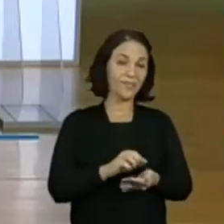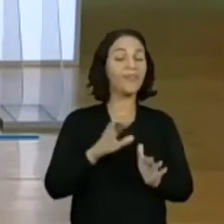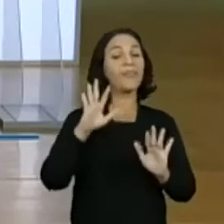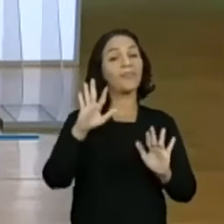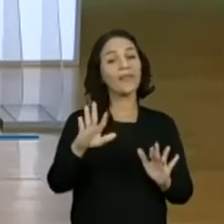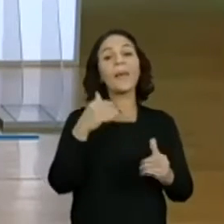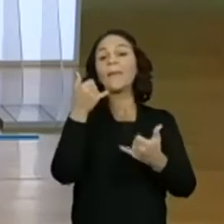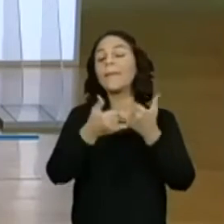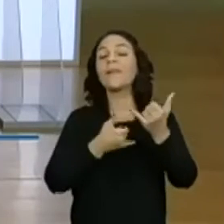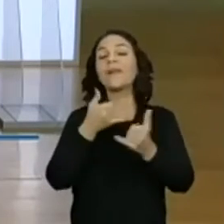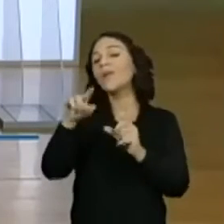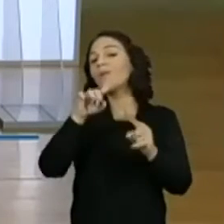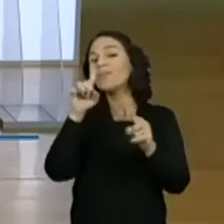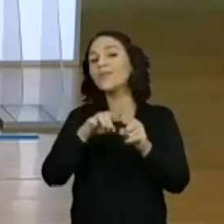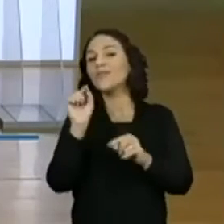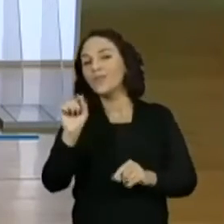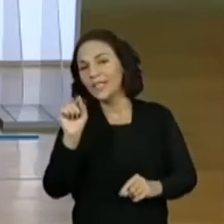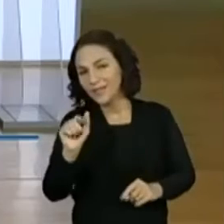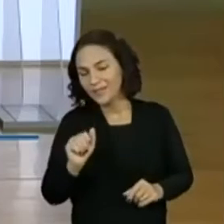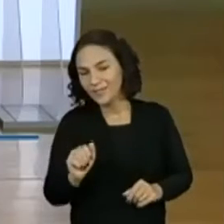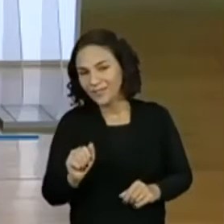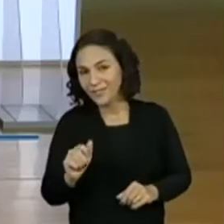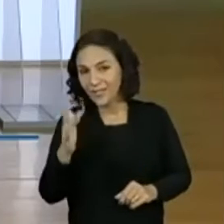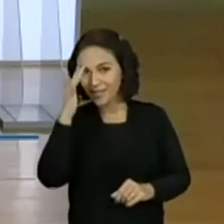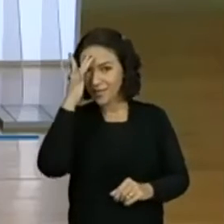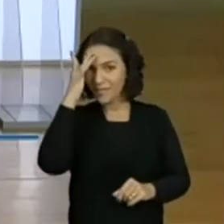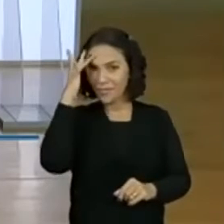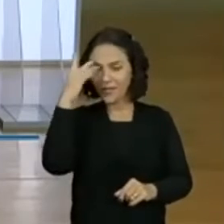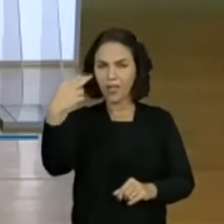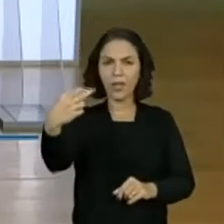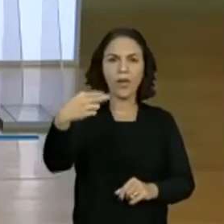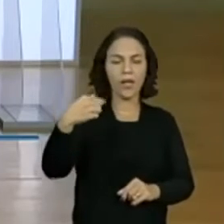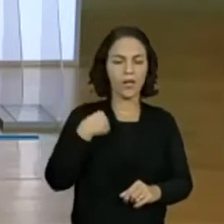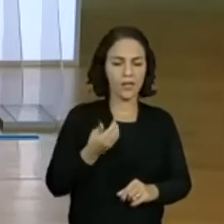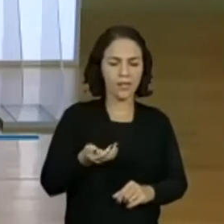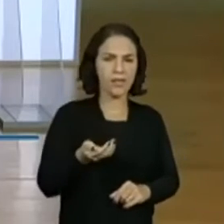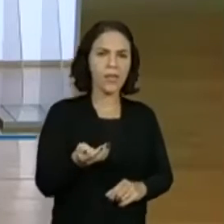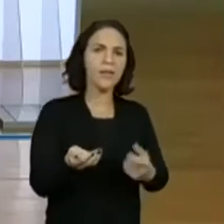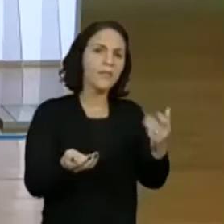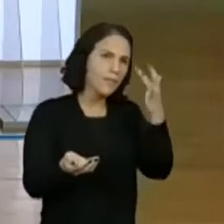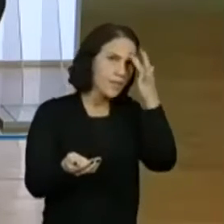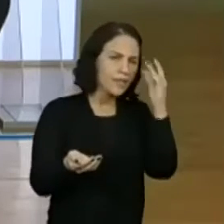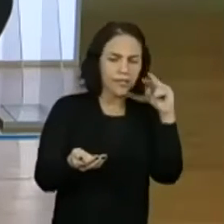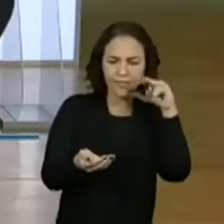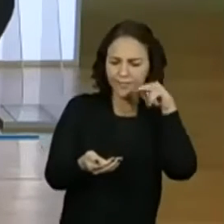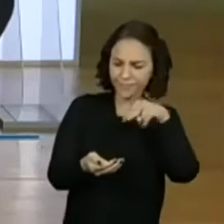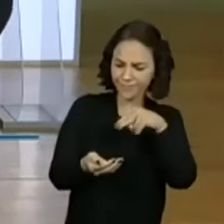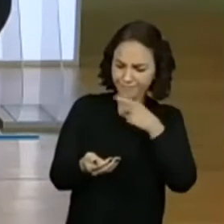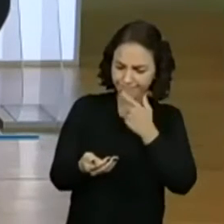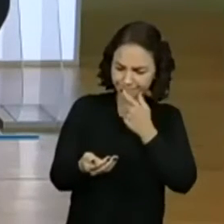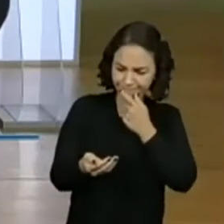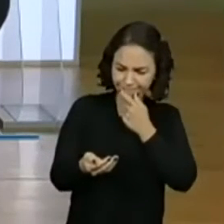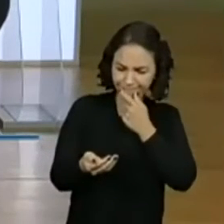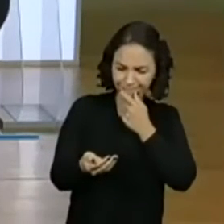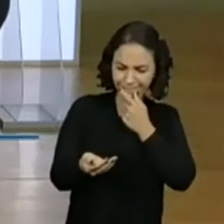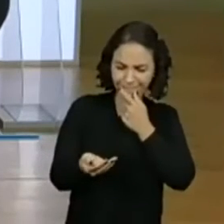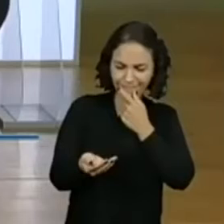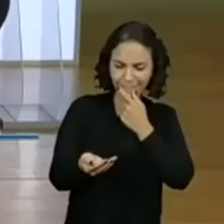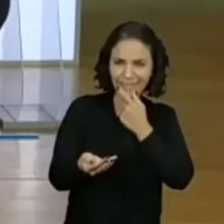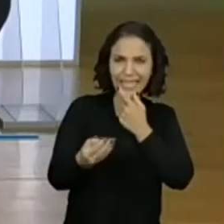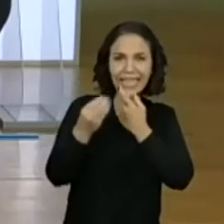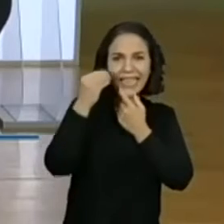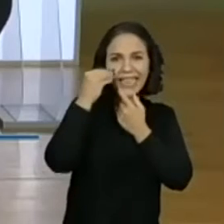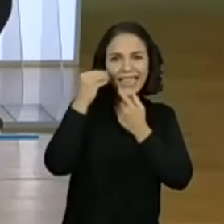a graça da brincadeira? A pessoa que olhava ali, quando a mão passa, você tem que olhar bem direitinho, para você tentar